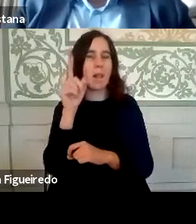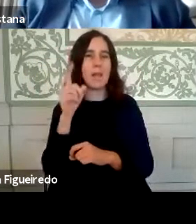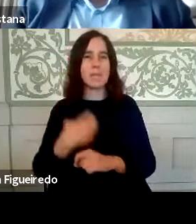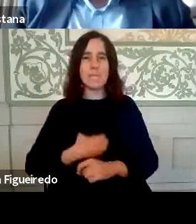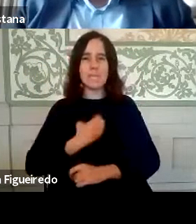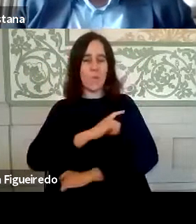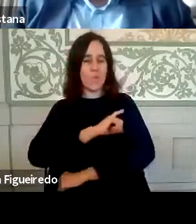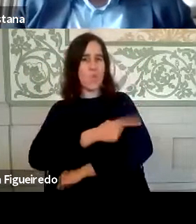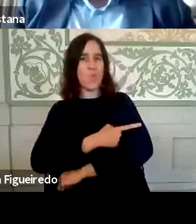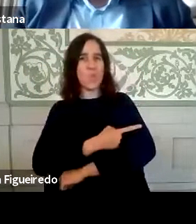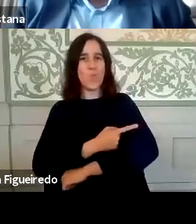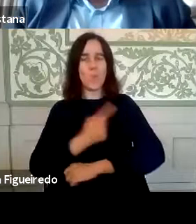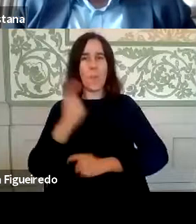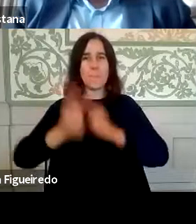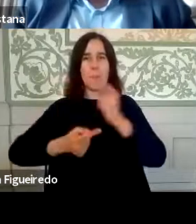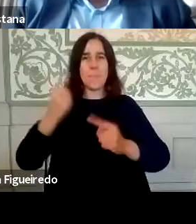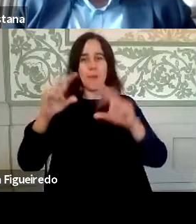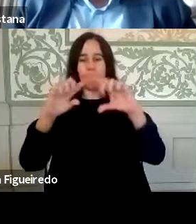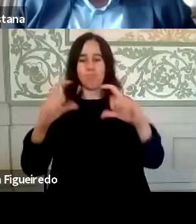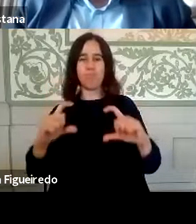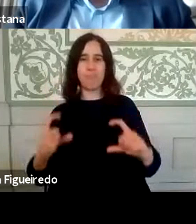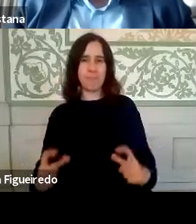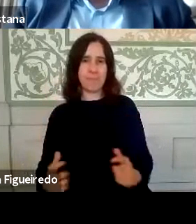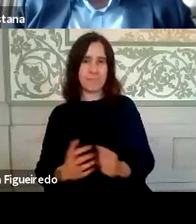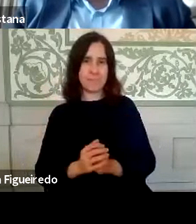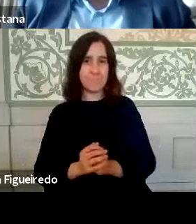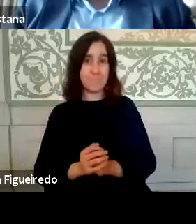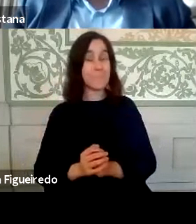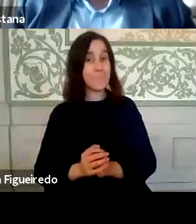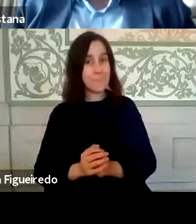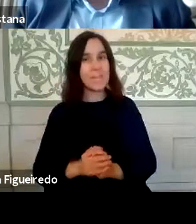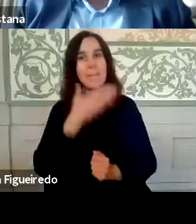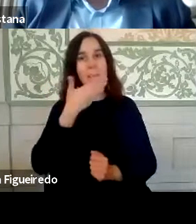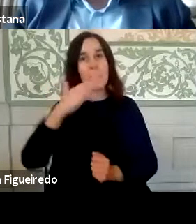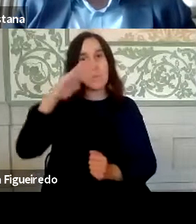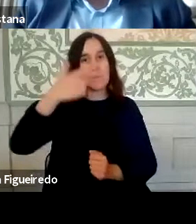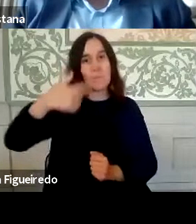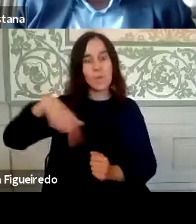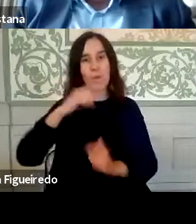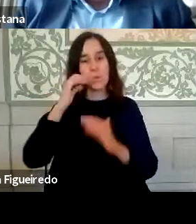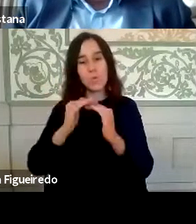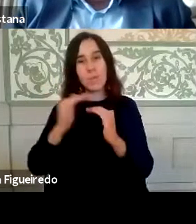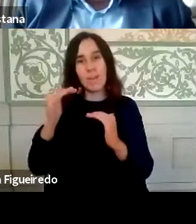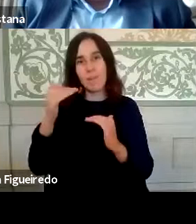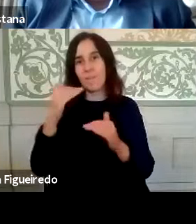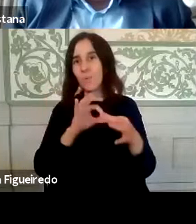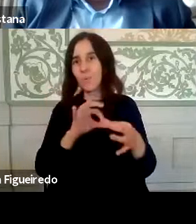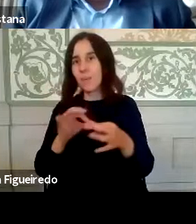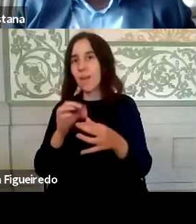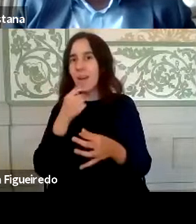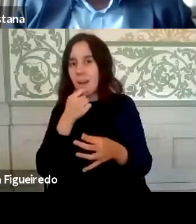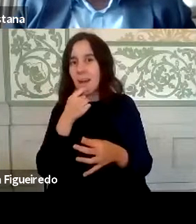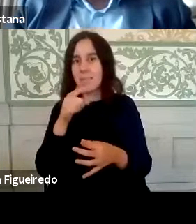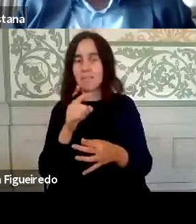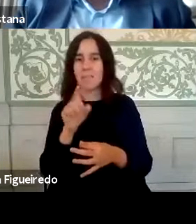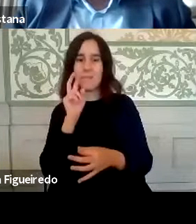poderosíssimo sobre os outros andares todos. Primeira condição para nós sermos sustentáveis no processo colaborativo é mudarmos essa